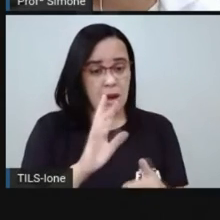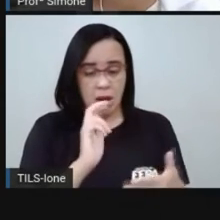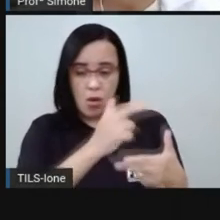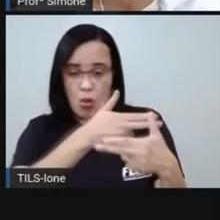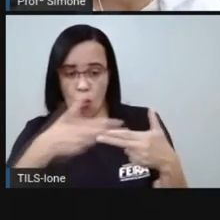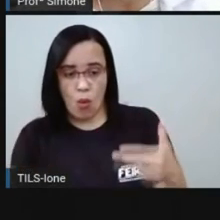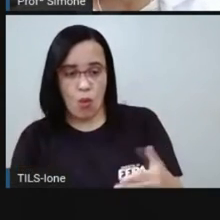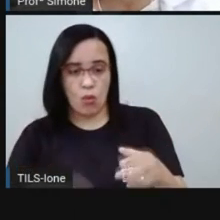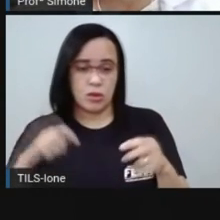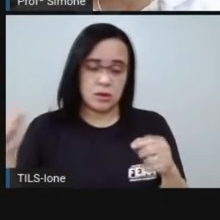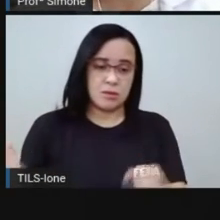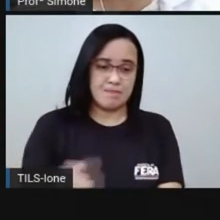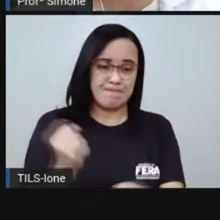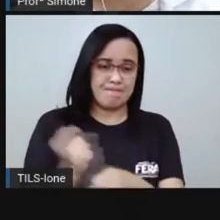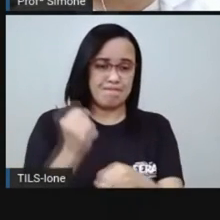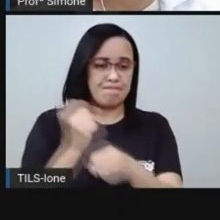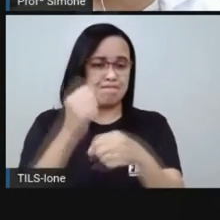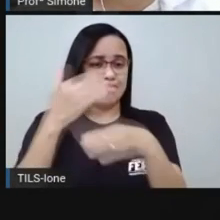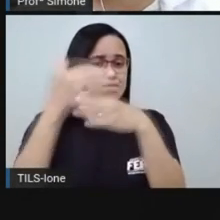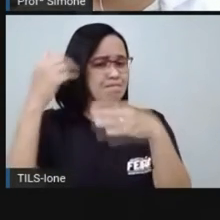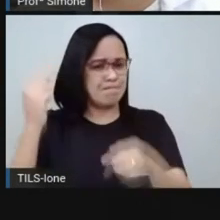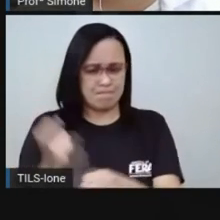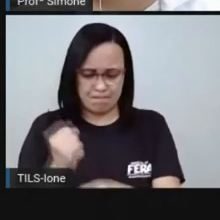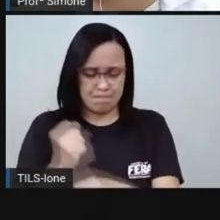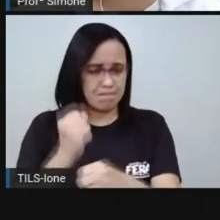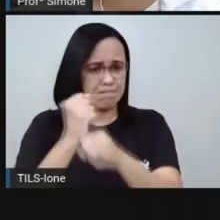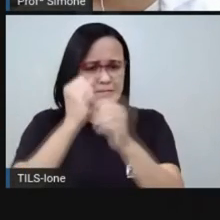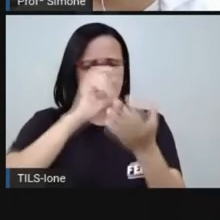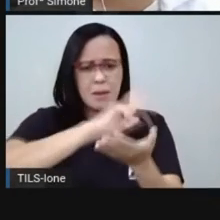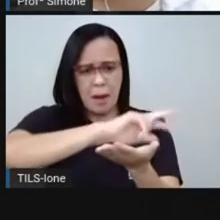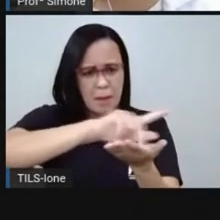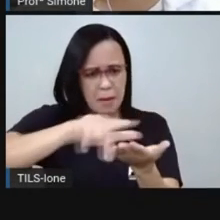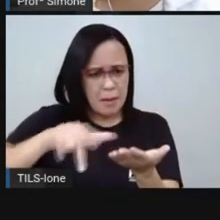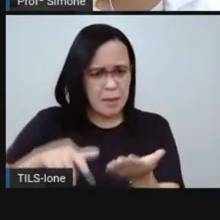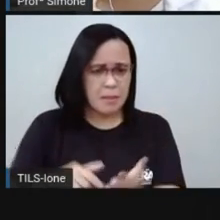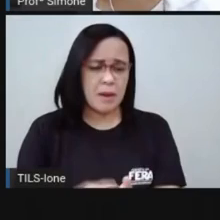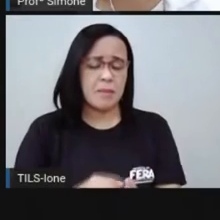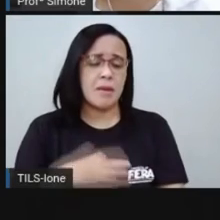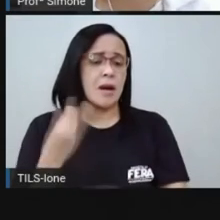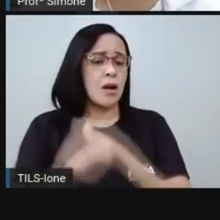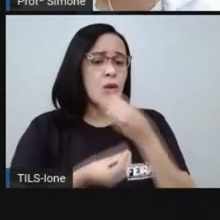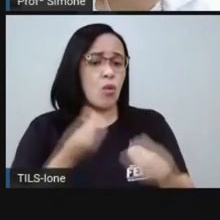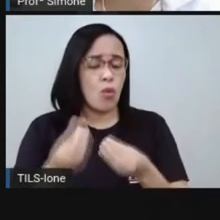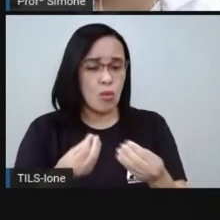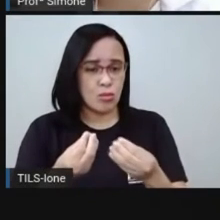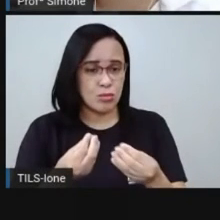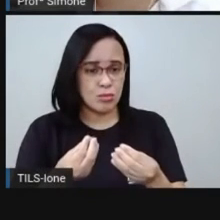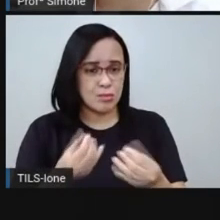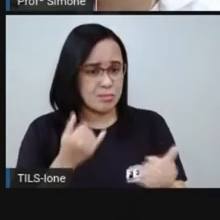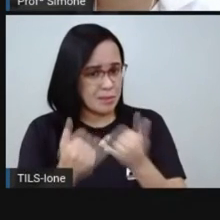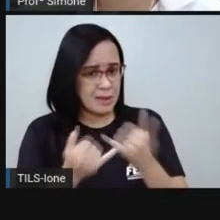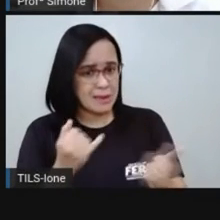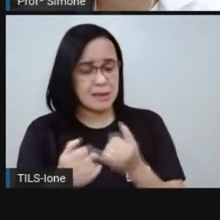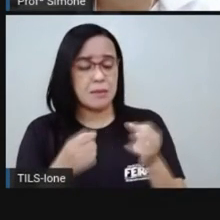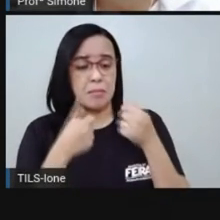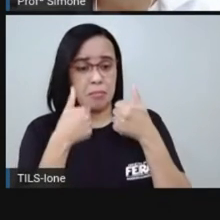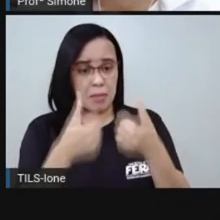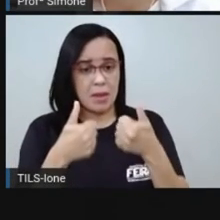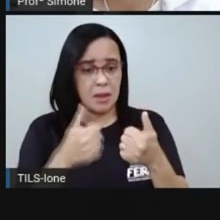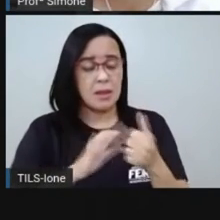e esse milagre econômico gerou riqueza só pra uma parcela da população